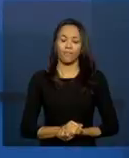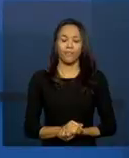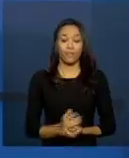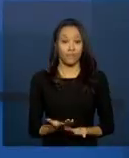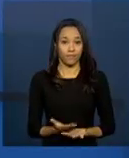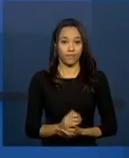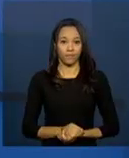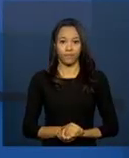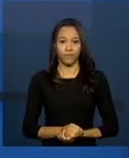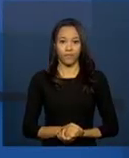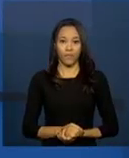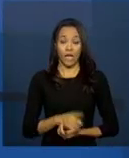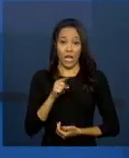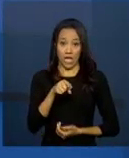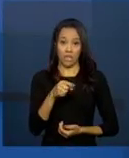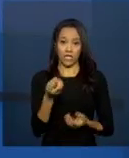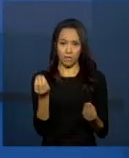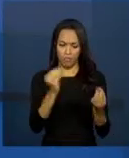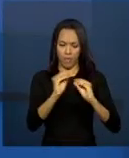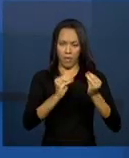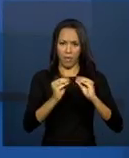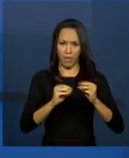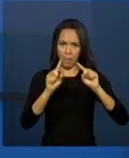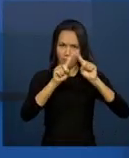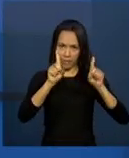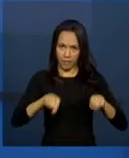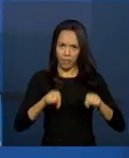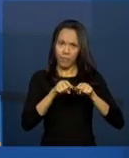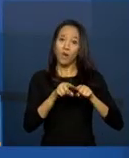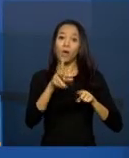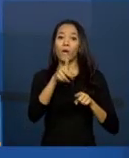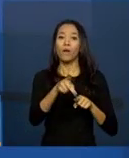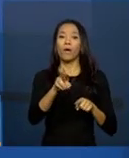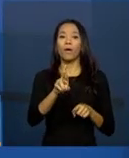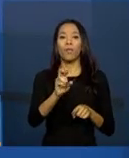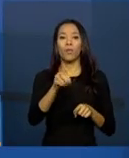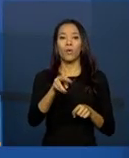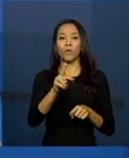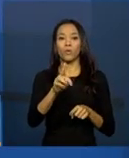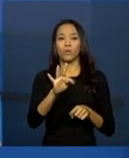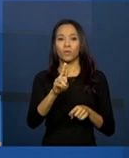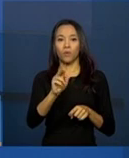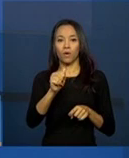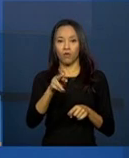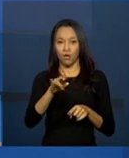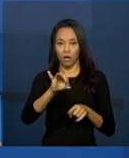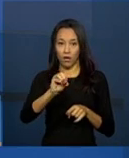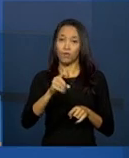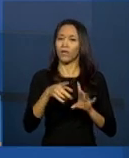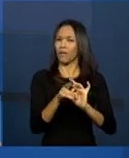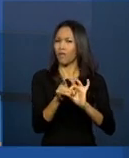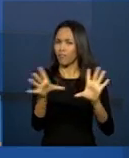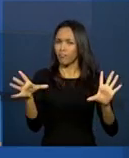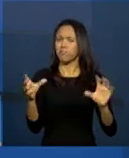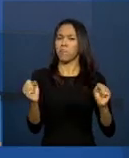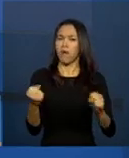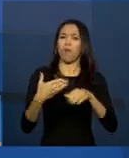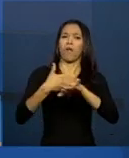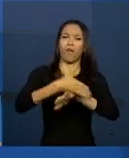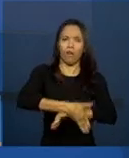o prontuário eletrônico simplificado já está disponível. Ele pode ser